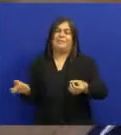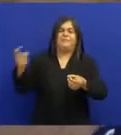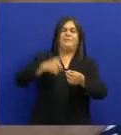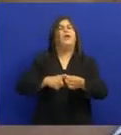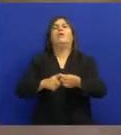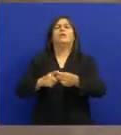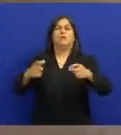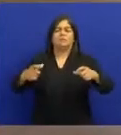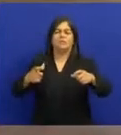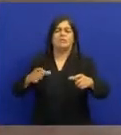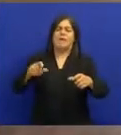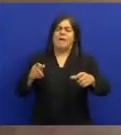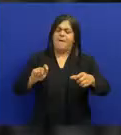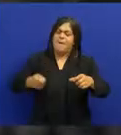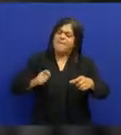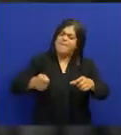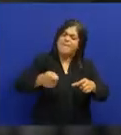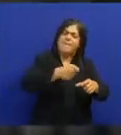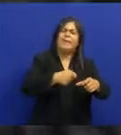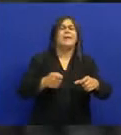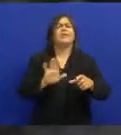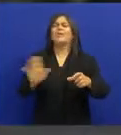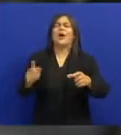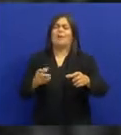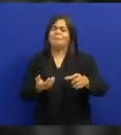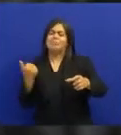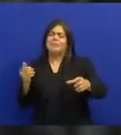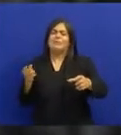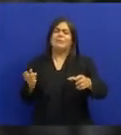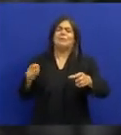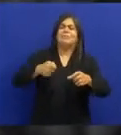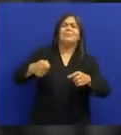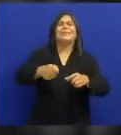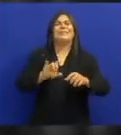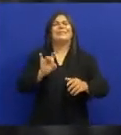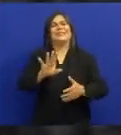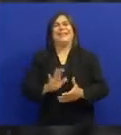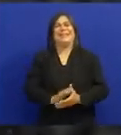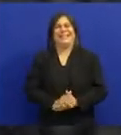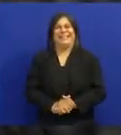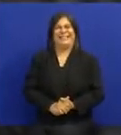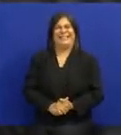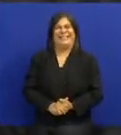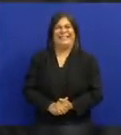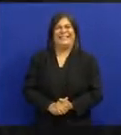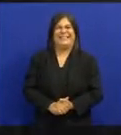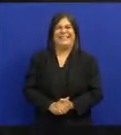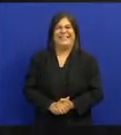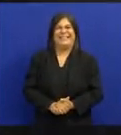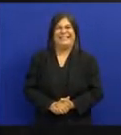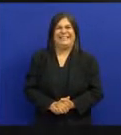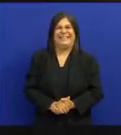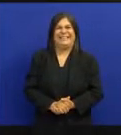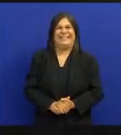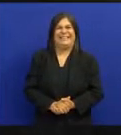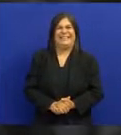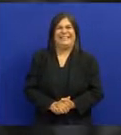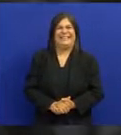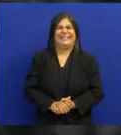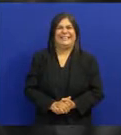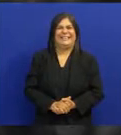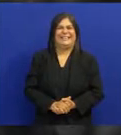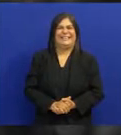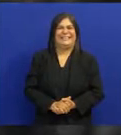Refazia o pandeiro todo Morena boca de ouro Que me faz sofrer O teu